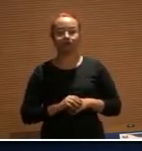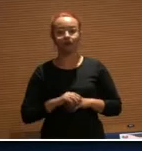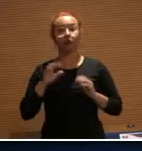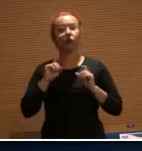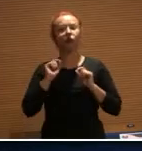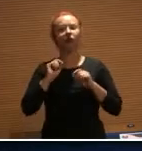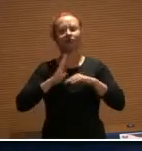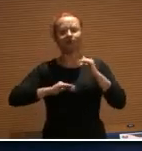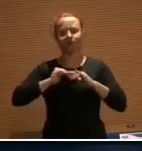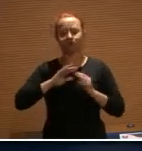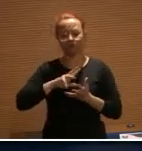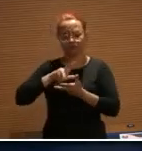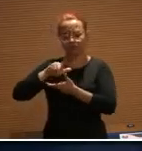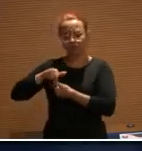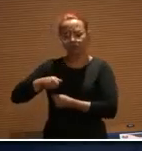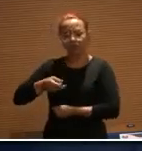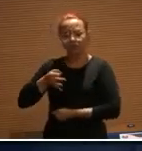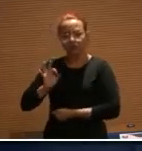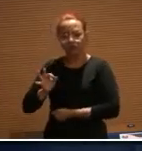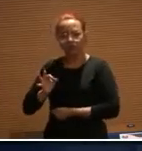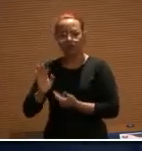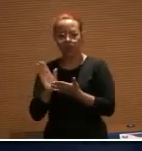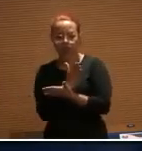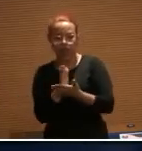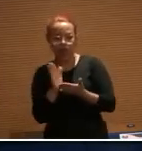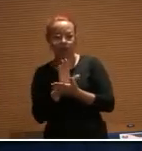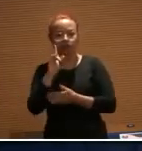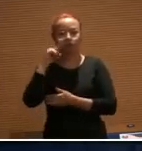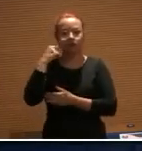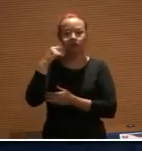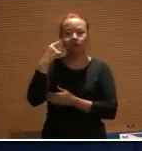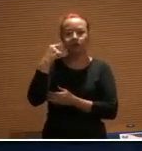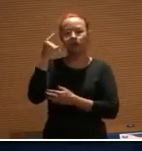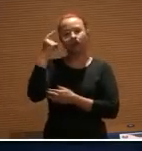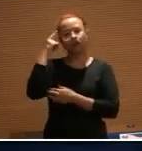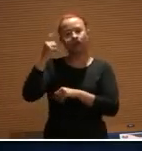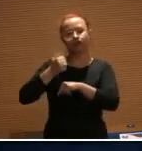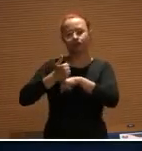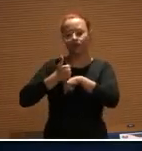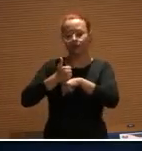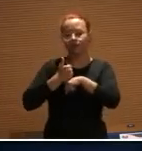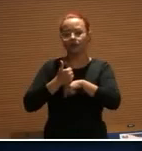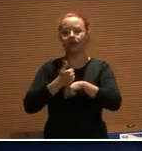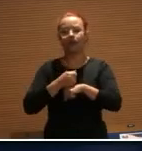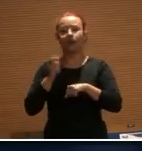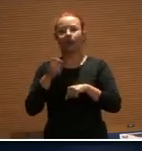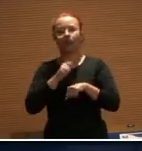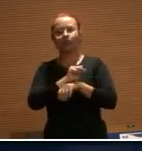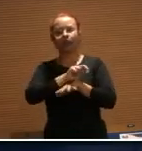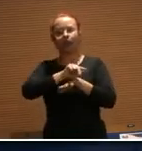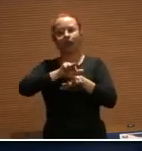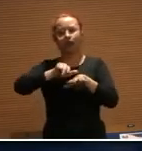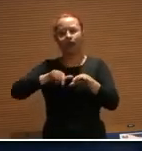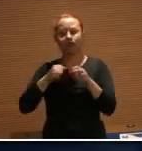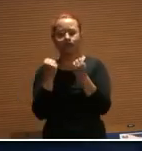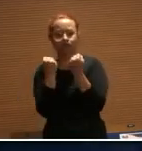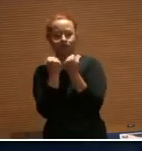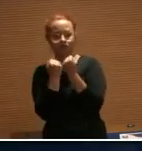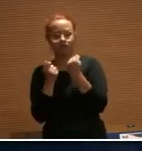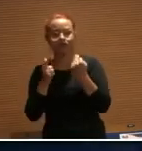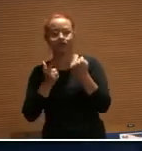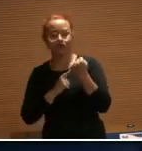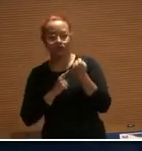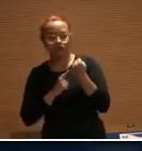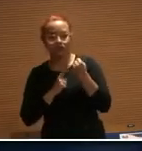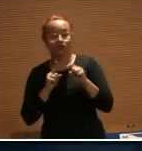colegas até entenderem, não, advogado é um profissional que tem toda a possibilidade de se defender, mas